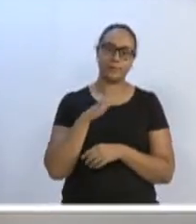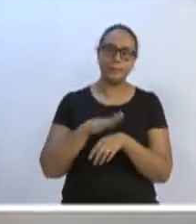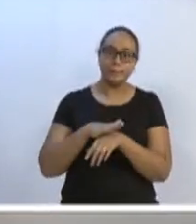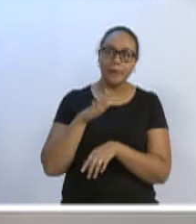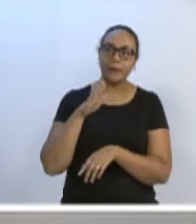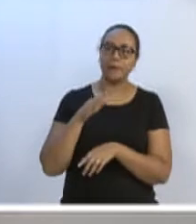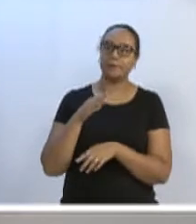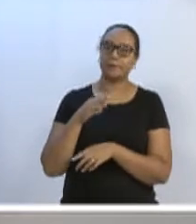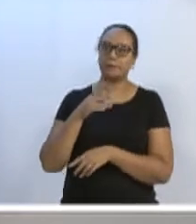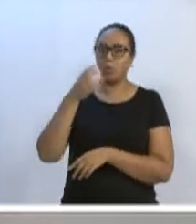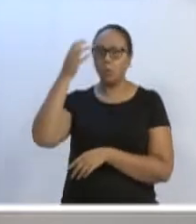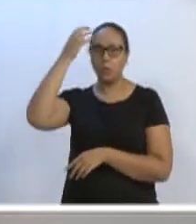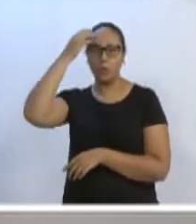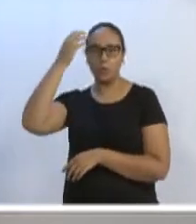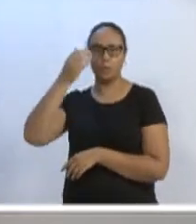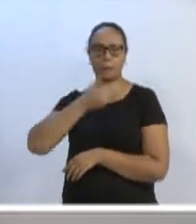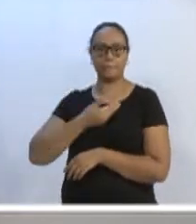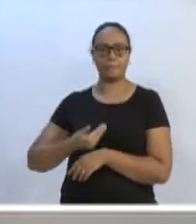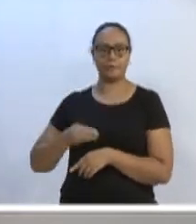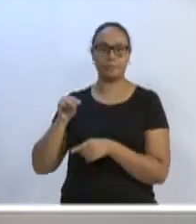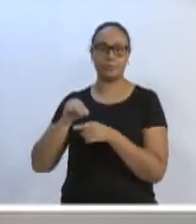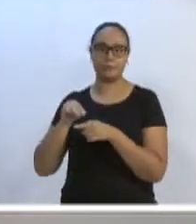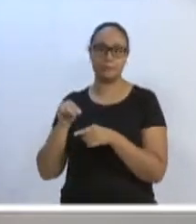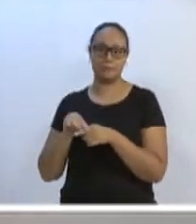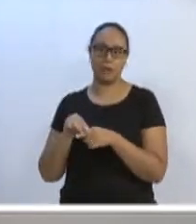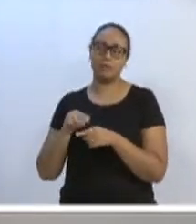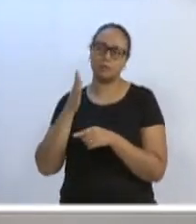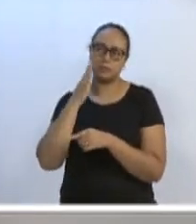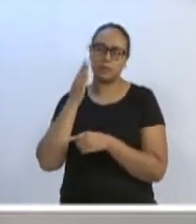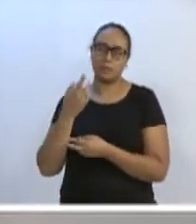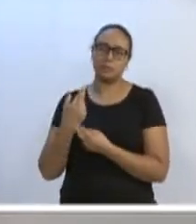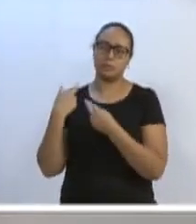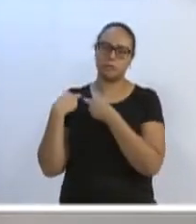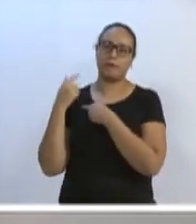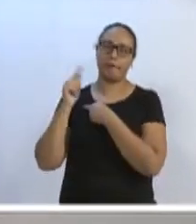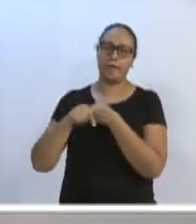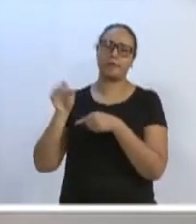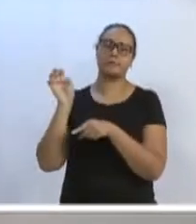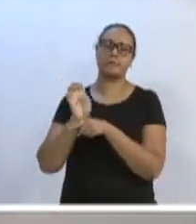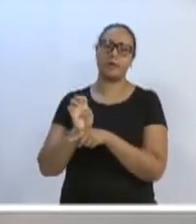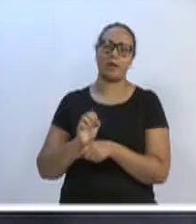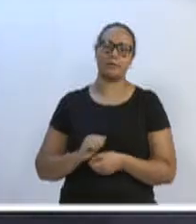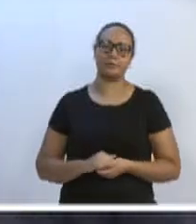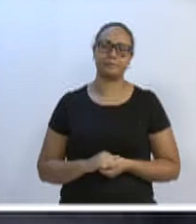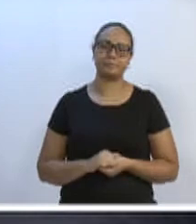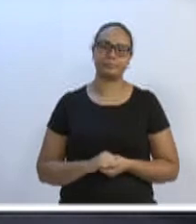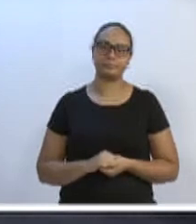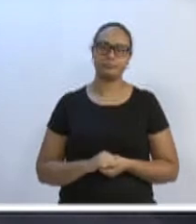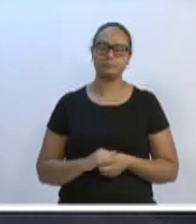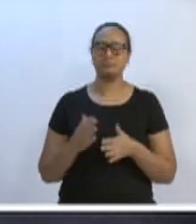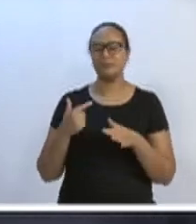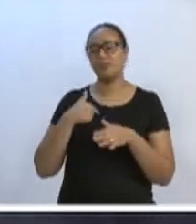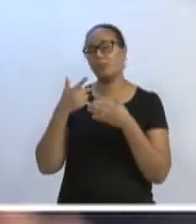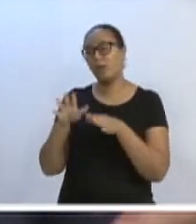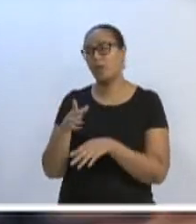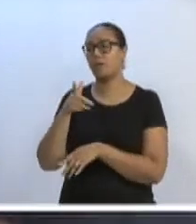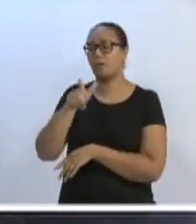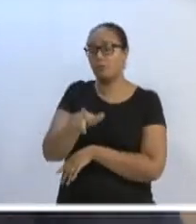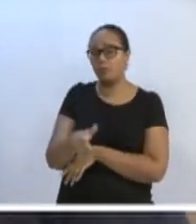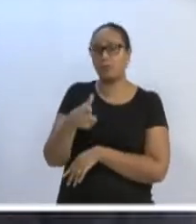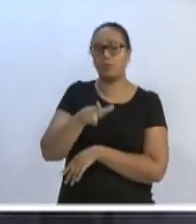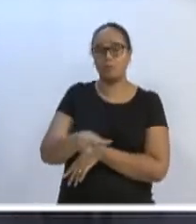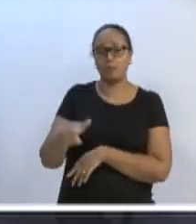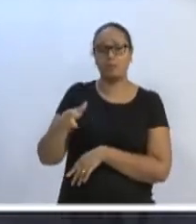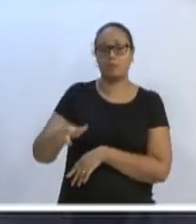uma responsabilidade que nós sabemos que é do governo do Estado. Concedo uma parte ao vereador Adriano Pereira. Doutora Matias, eu não queria ser repetitivo, acho que o